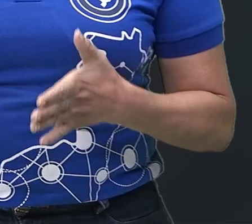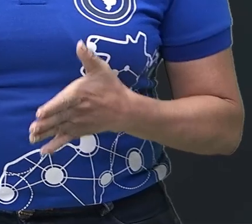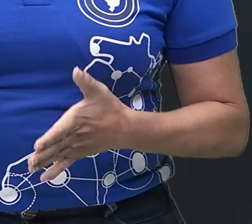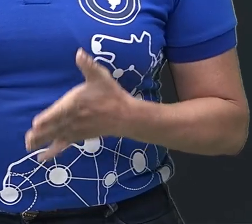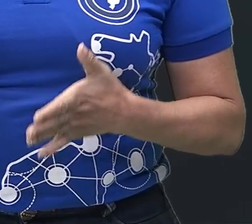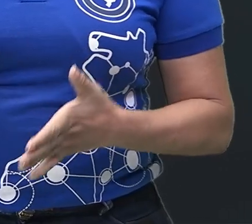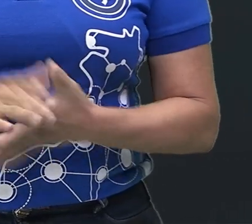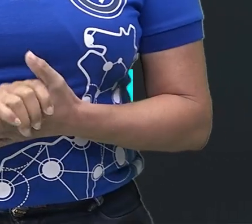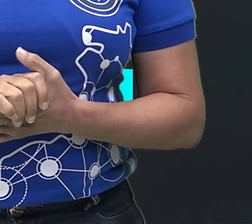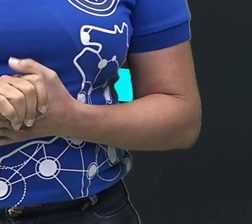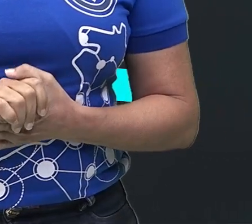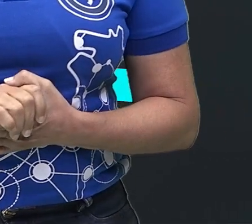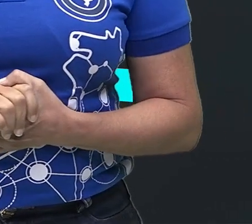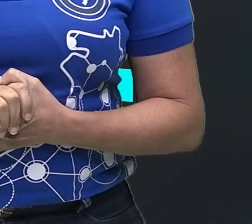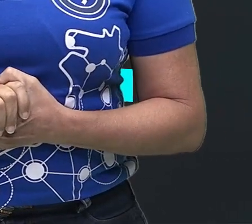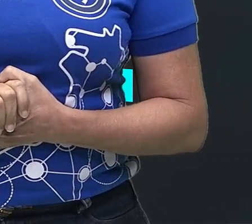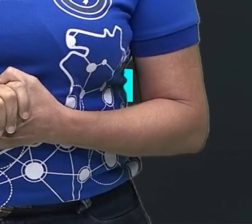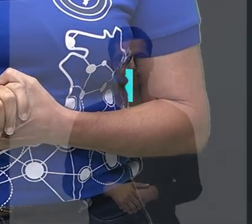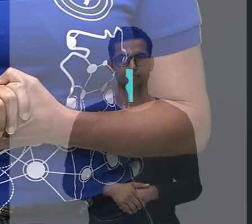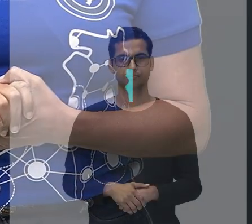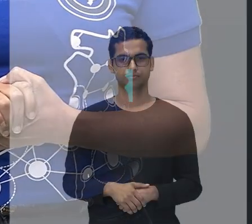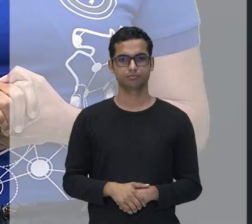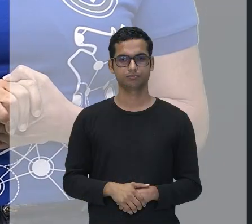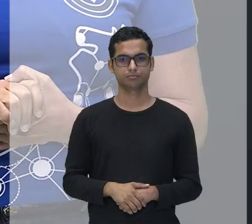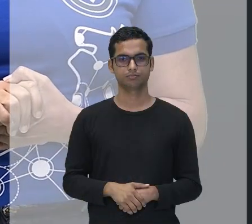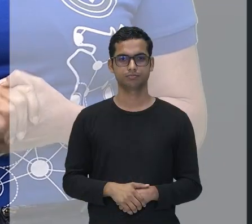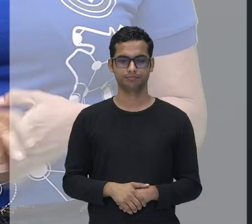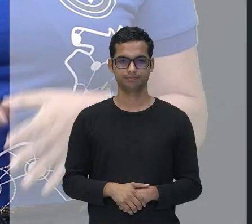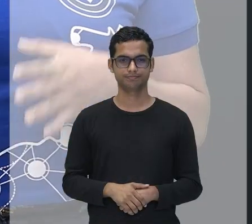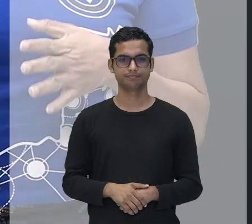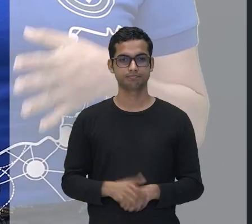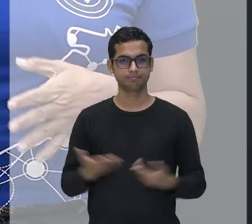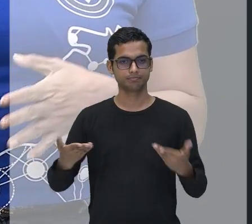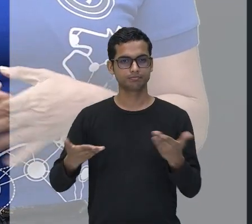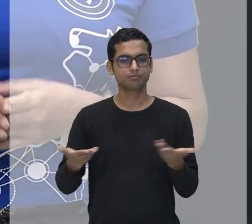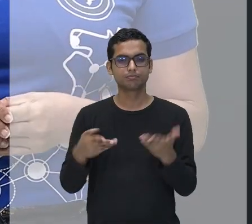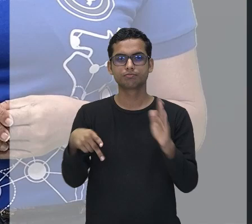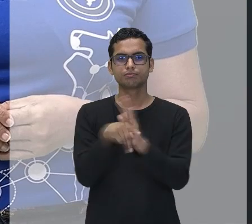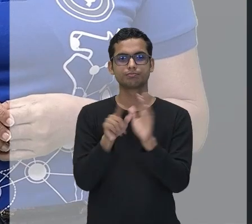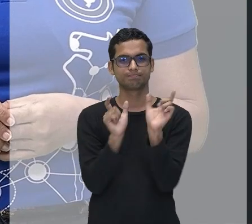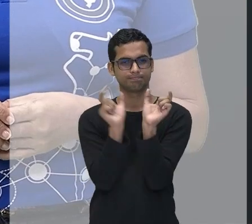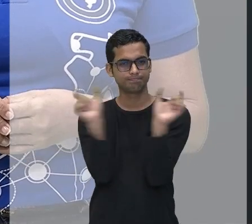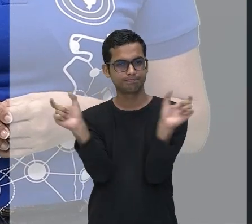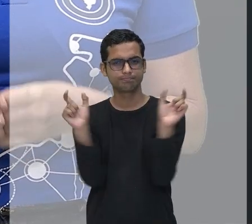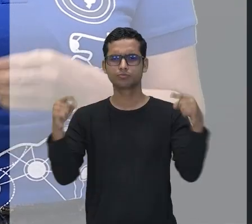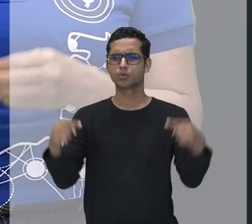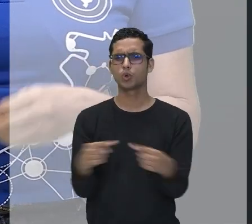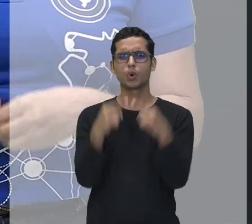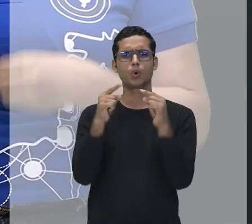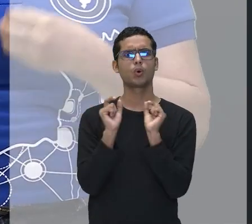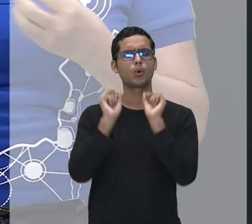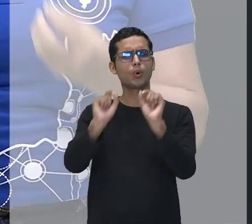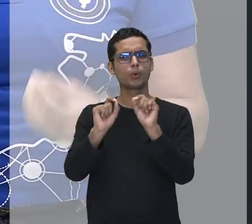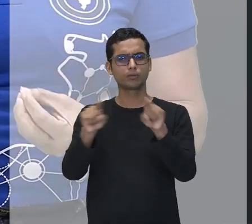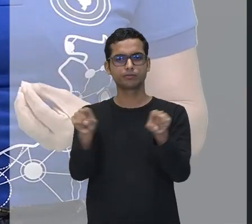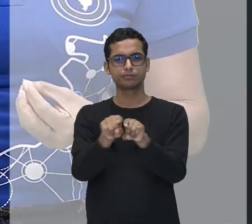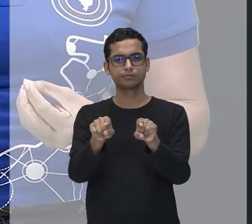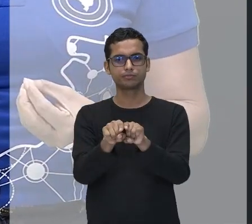Então, vimos aqui concordância nominal. O que é concordar? É estar em